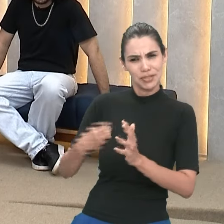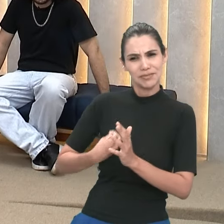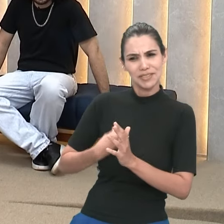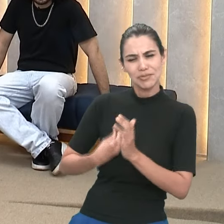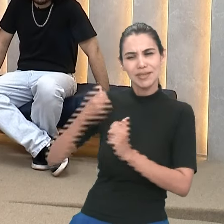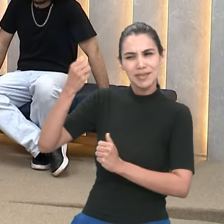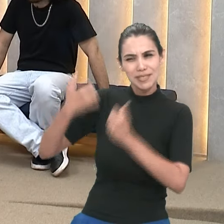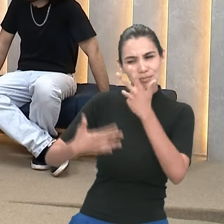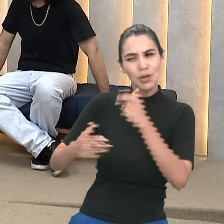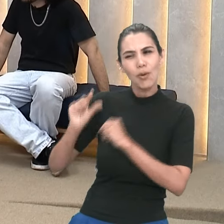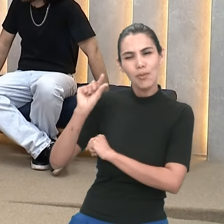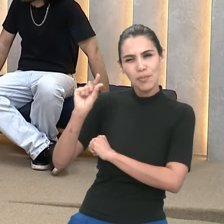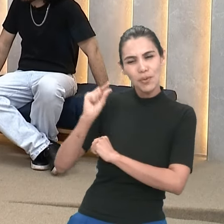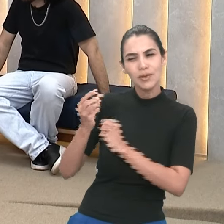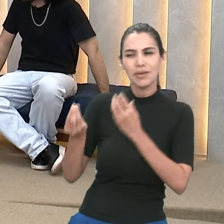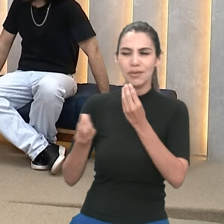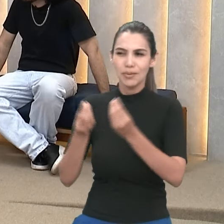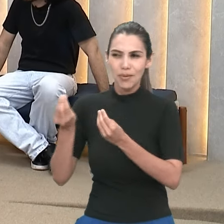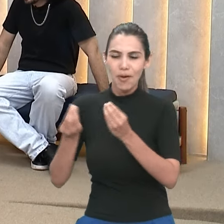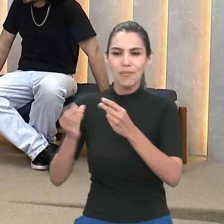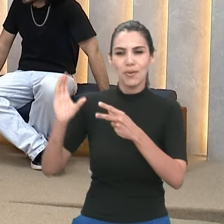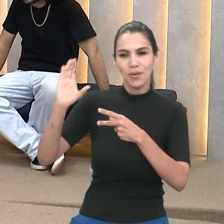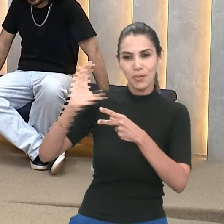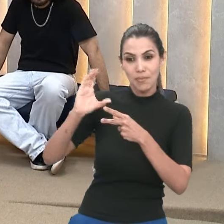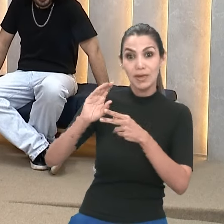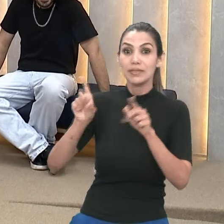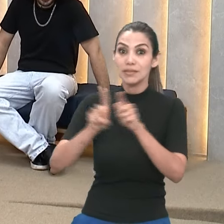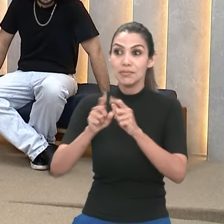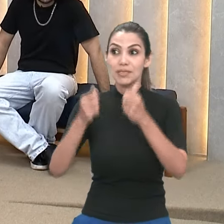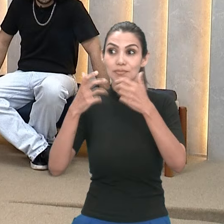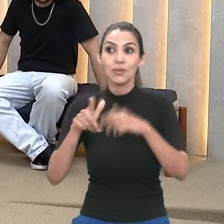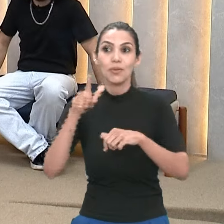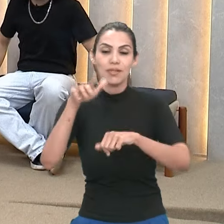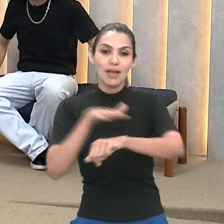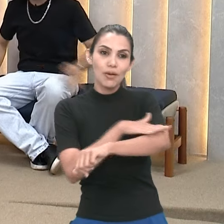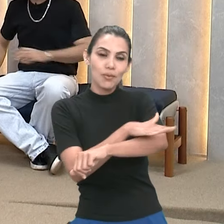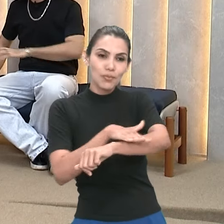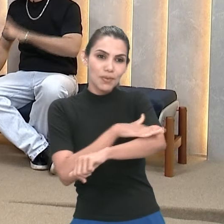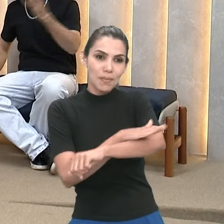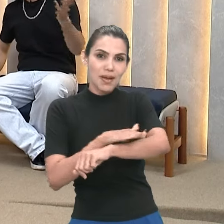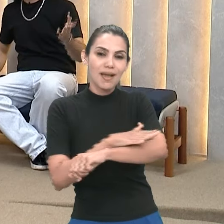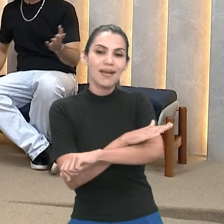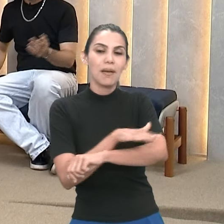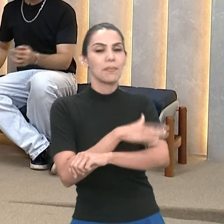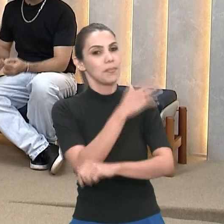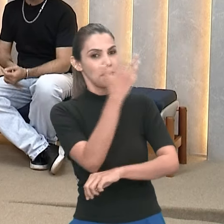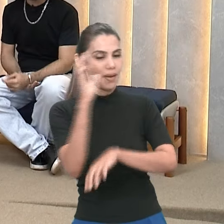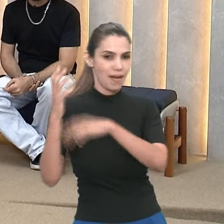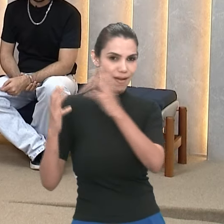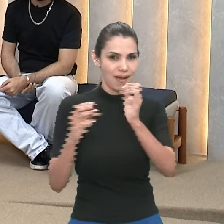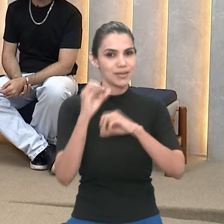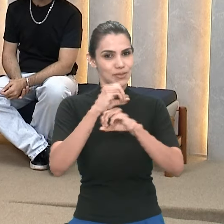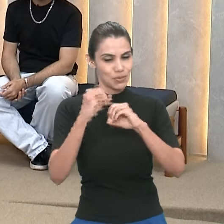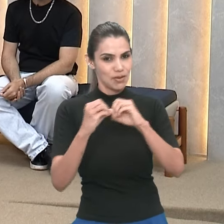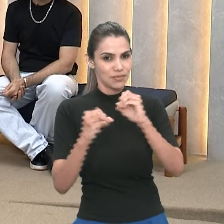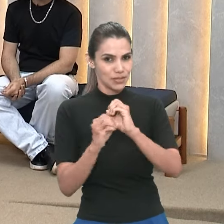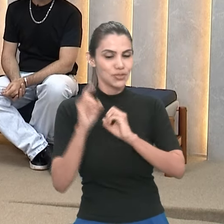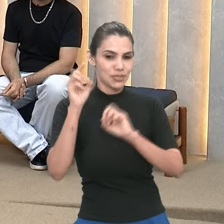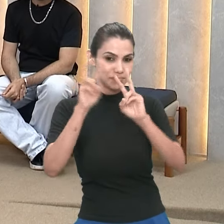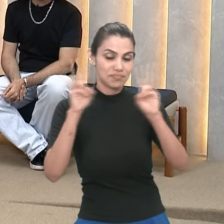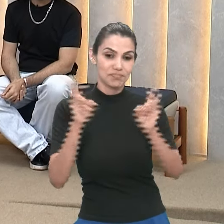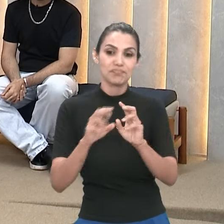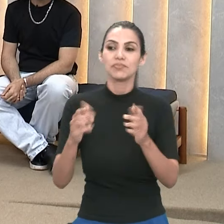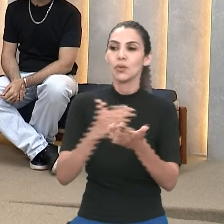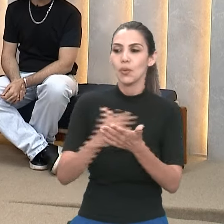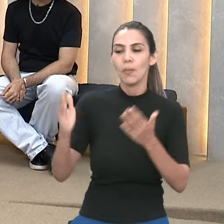foi o UFG nos parques, né? Isso. Que era, então, esse início aí já do Compex. Com a